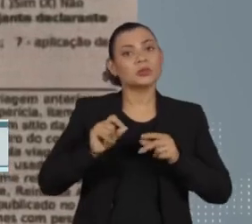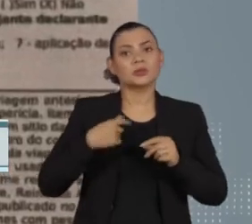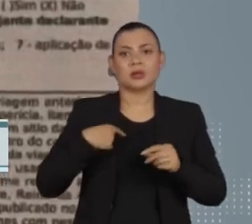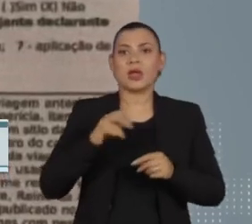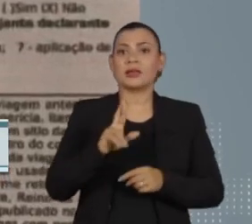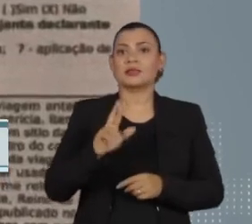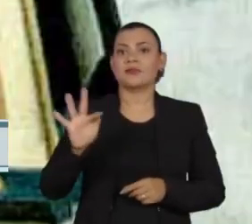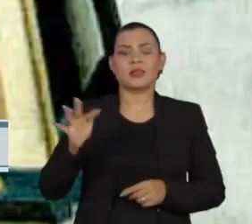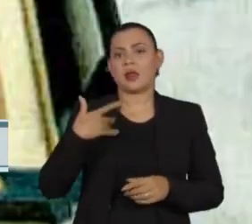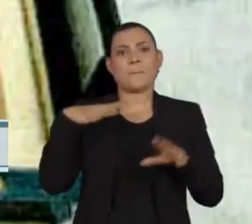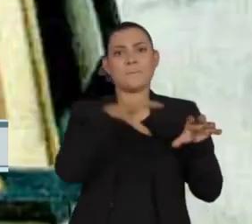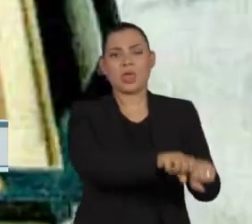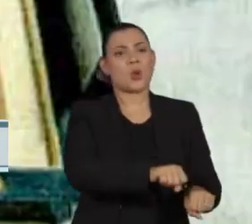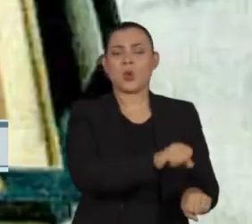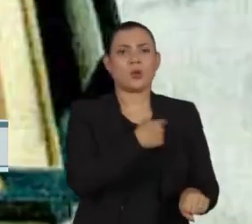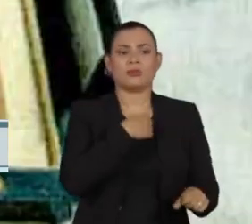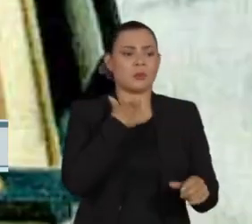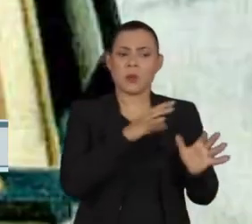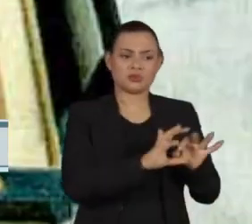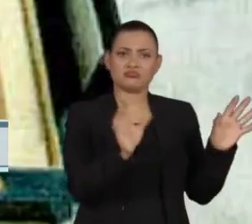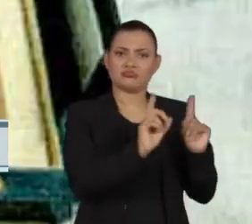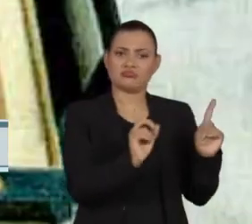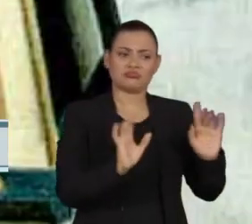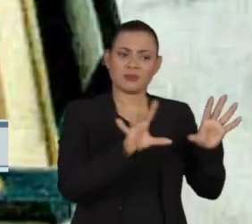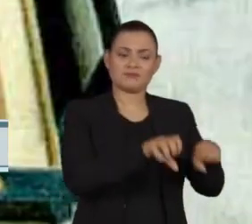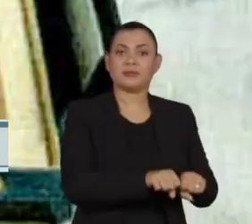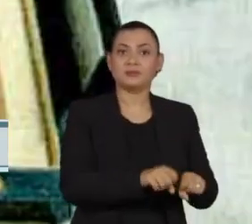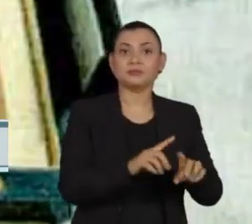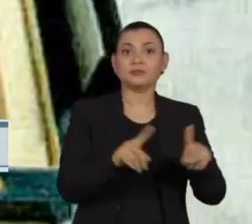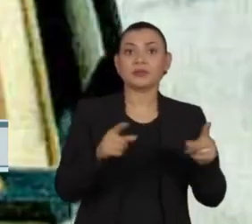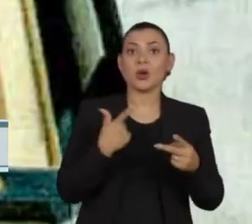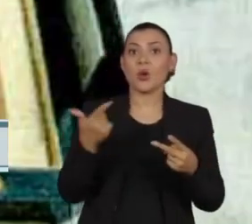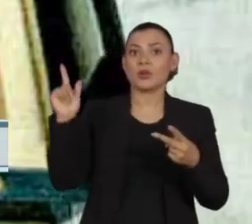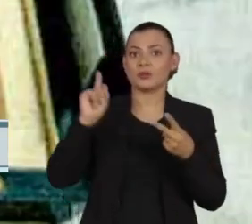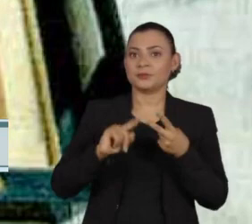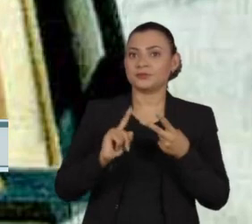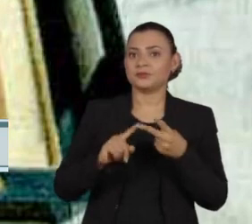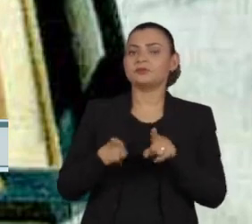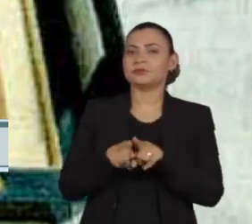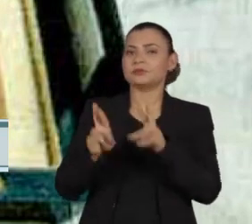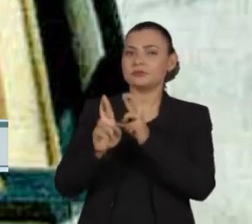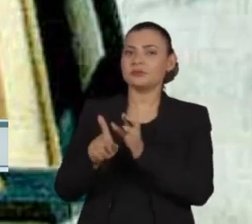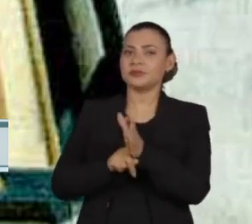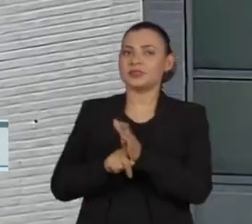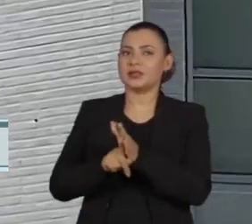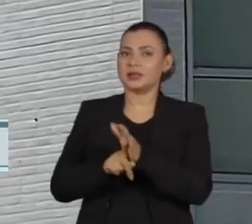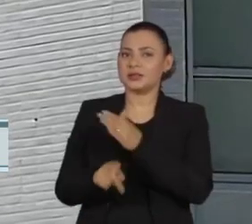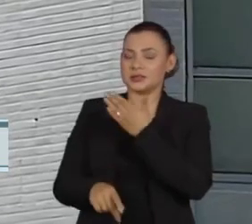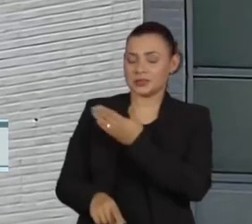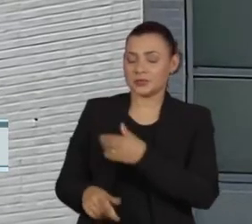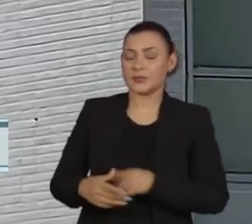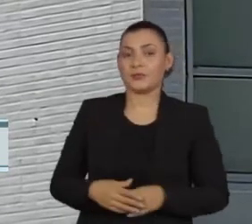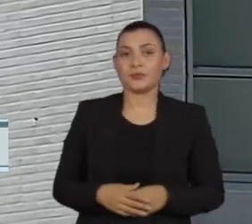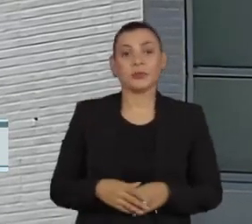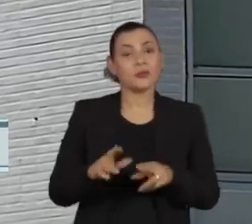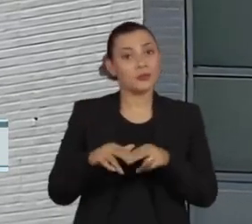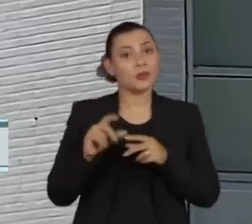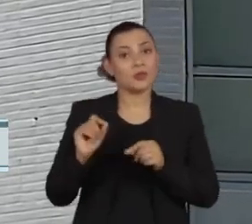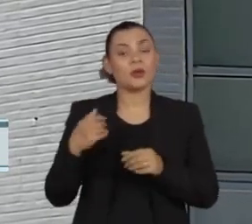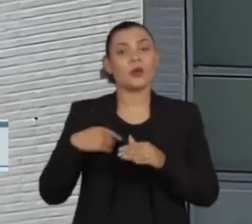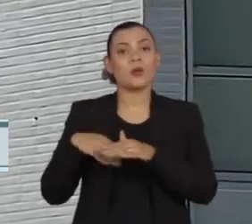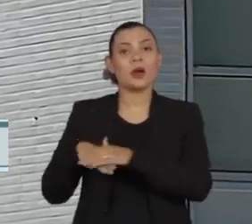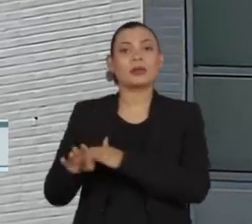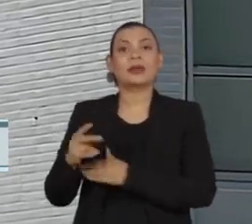pela Receita Federal. Um segundo conjunto escapou da fiscalização, feita de modo aleatório. As peças ficaram